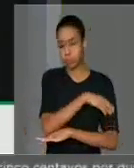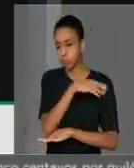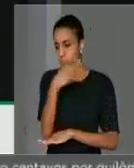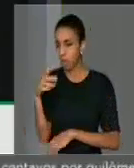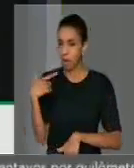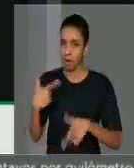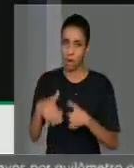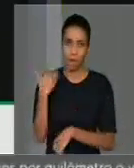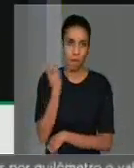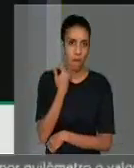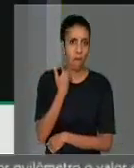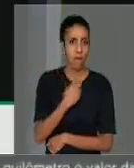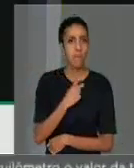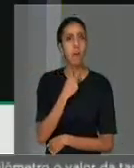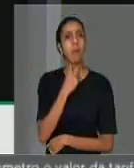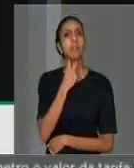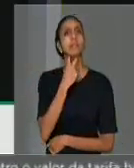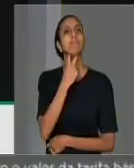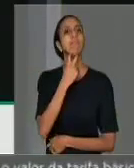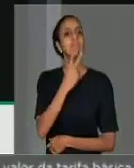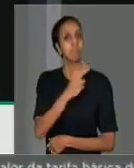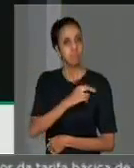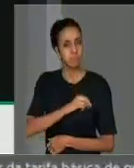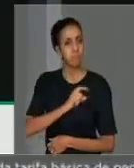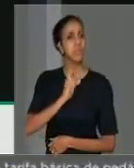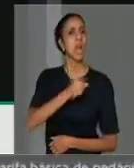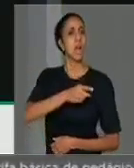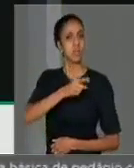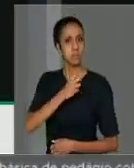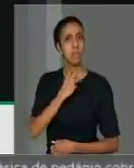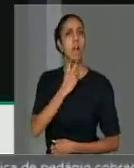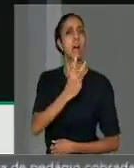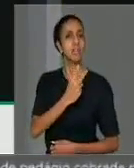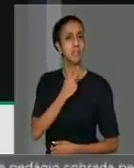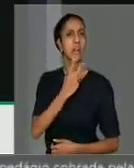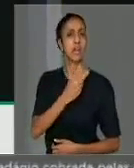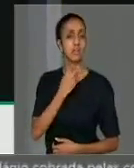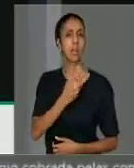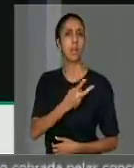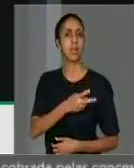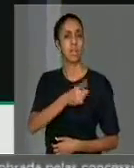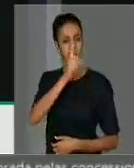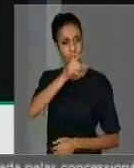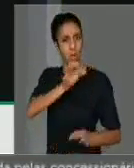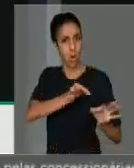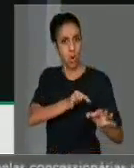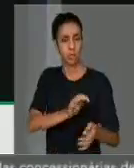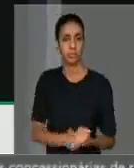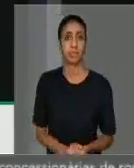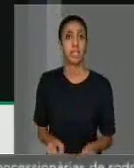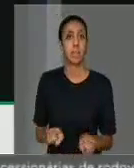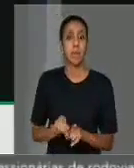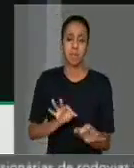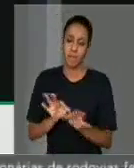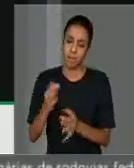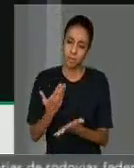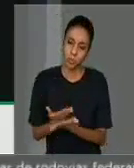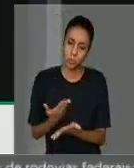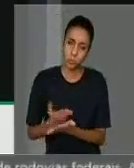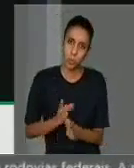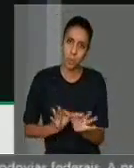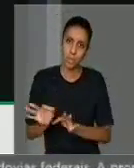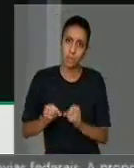entonando o tom de voz para colocar ordem em sala de aula. O planejamento da aula, em muitos